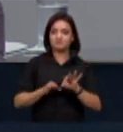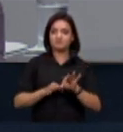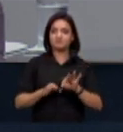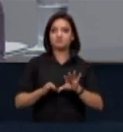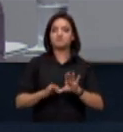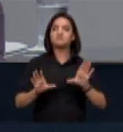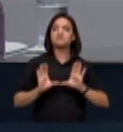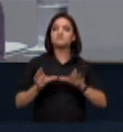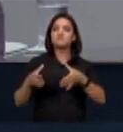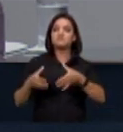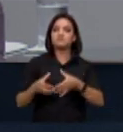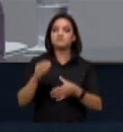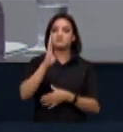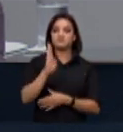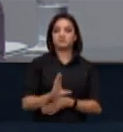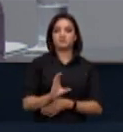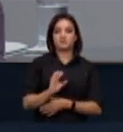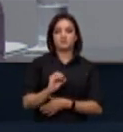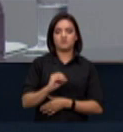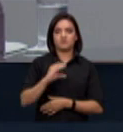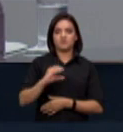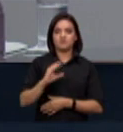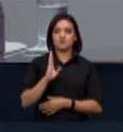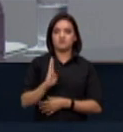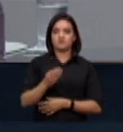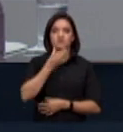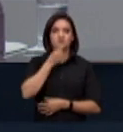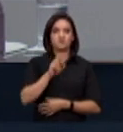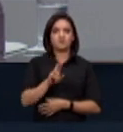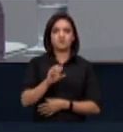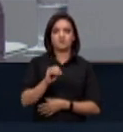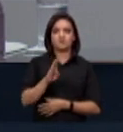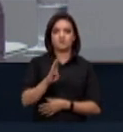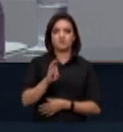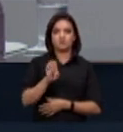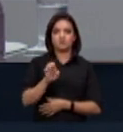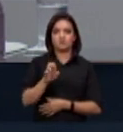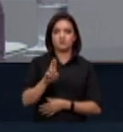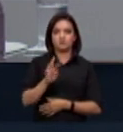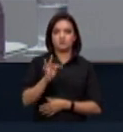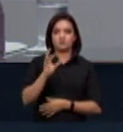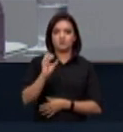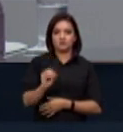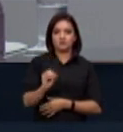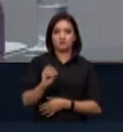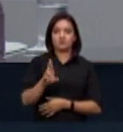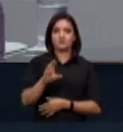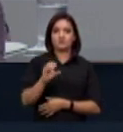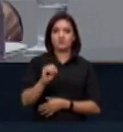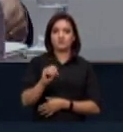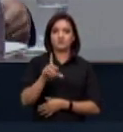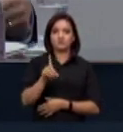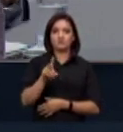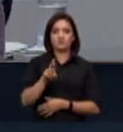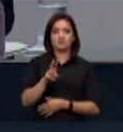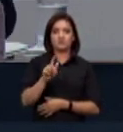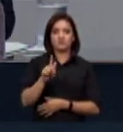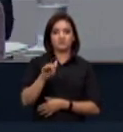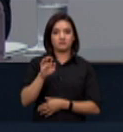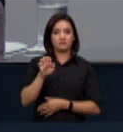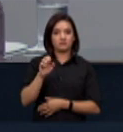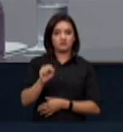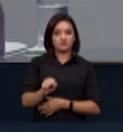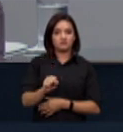Brasileiras, a OCB, o senhor Roberto Rodrigues, que fará a intervenção virtual.